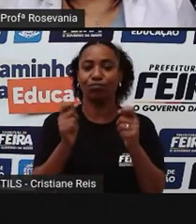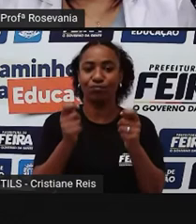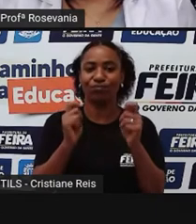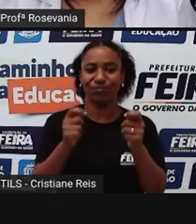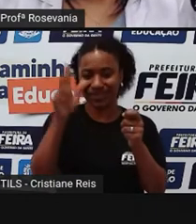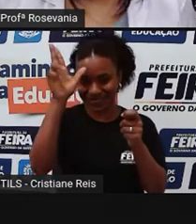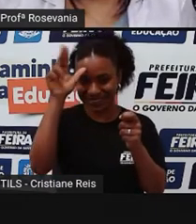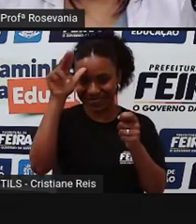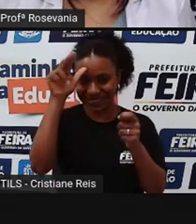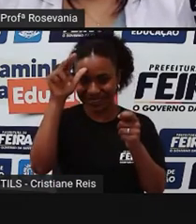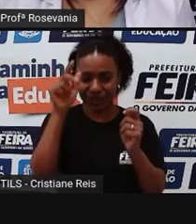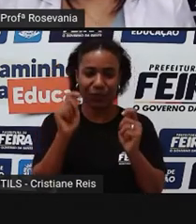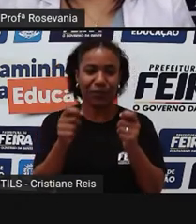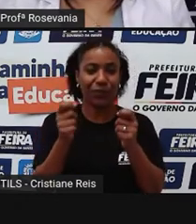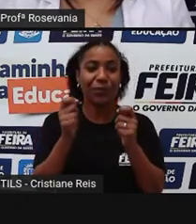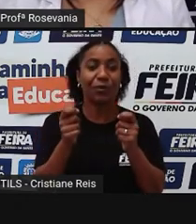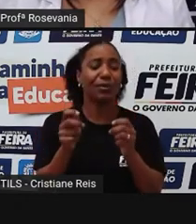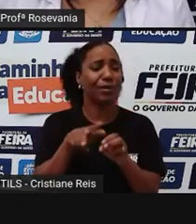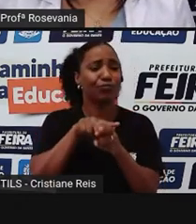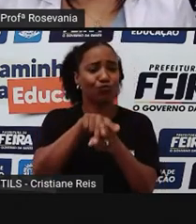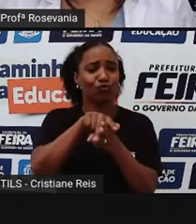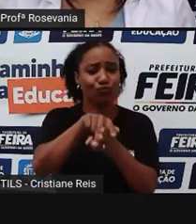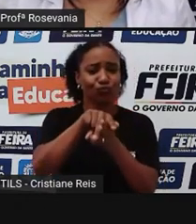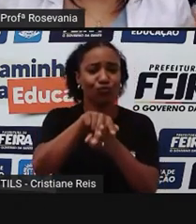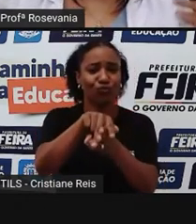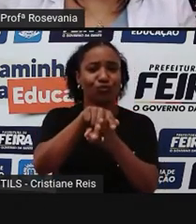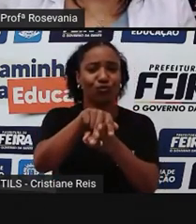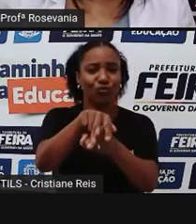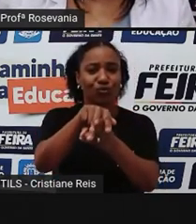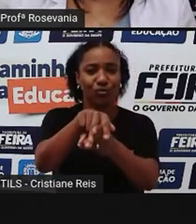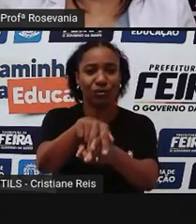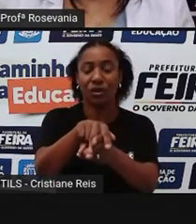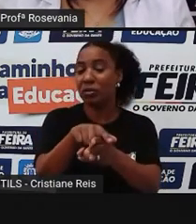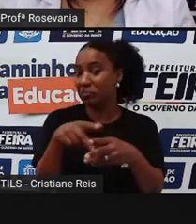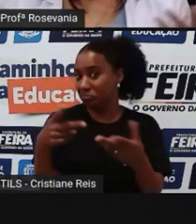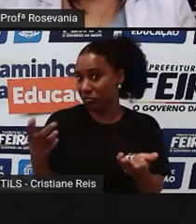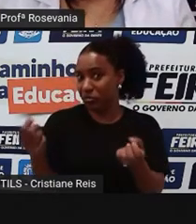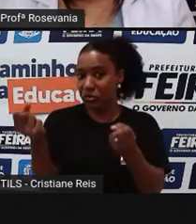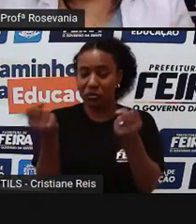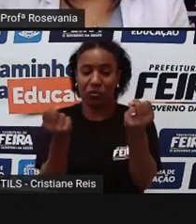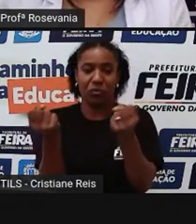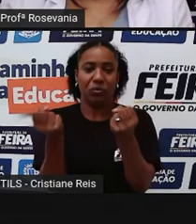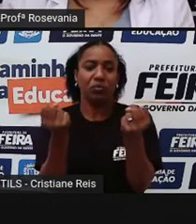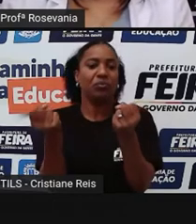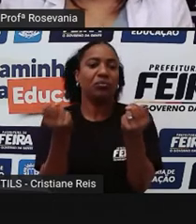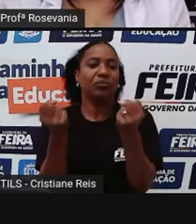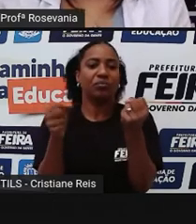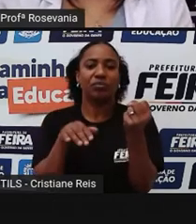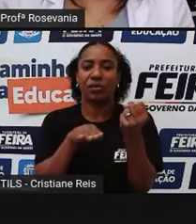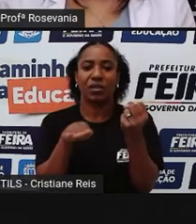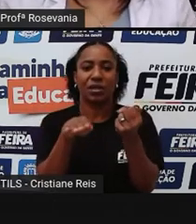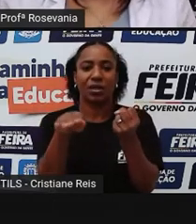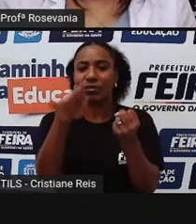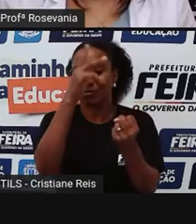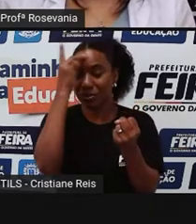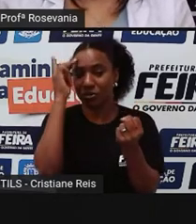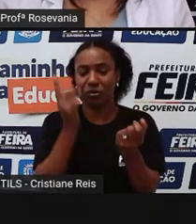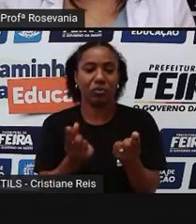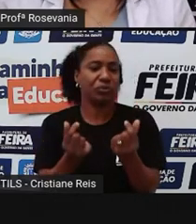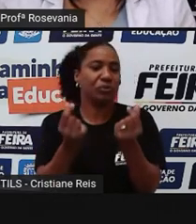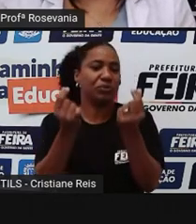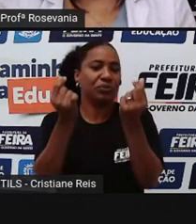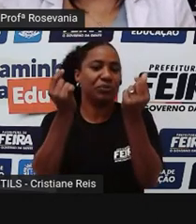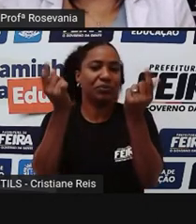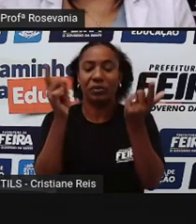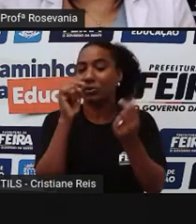os cavalos, né. Quem tinha carro era a sociedade, né, muito chique da cidade. Hoje em dia, né,